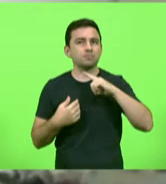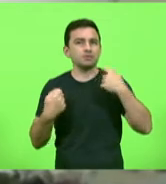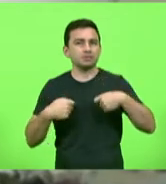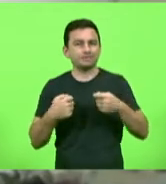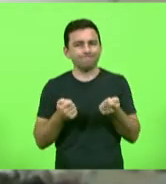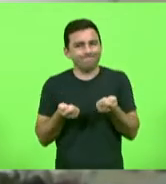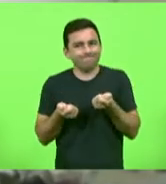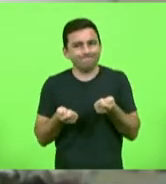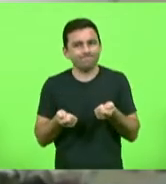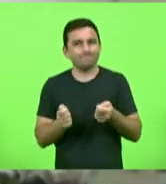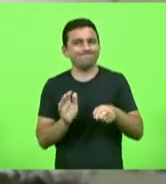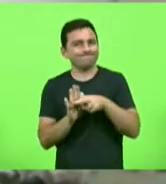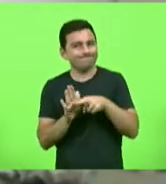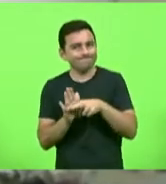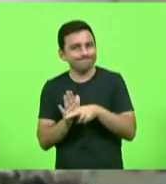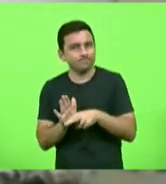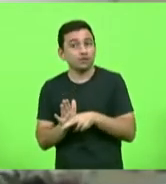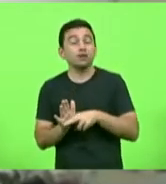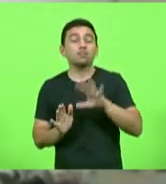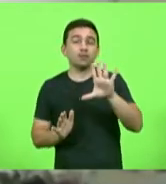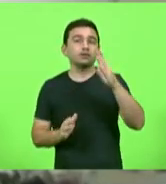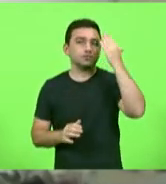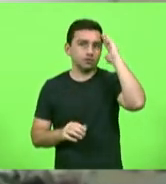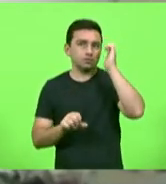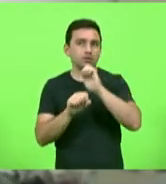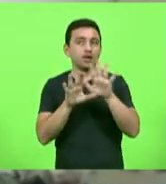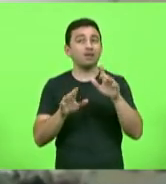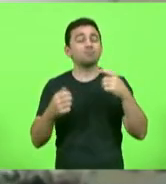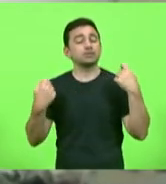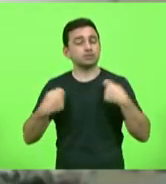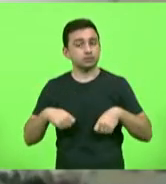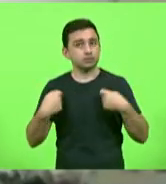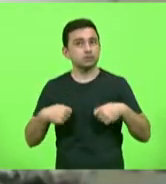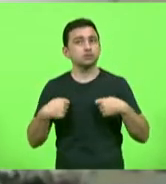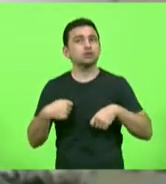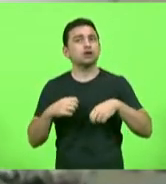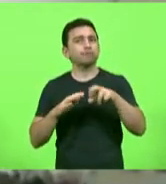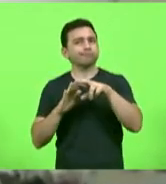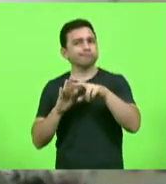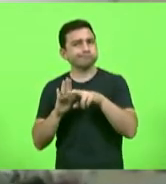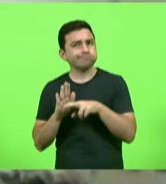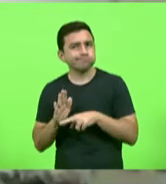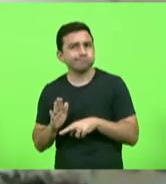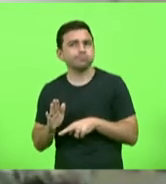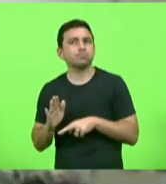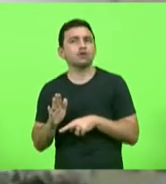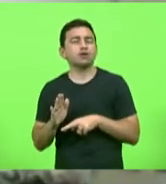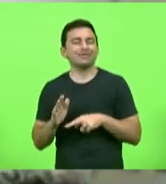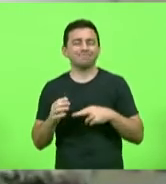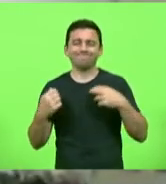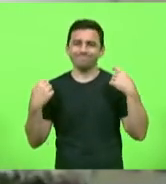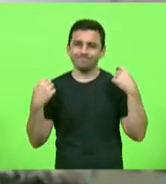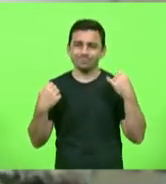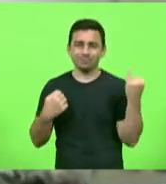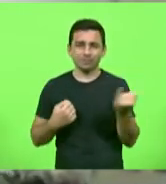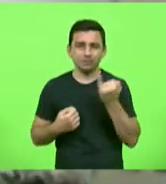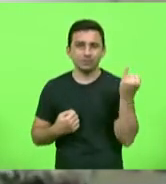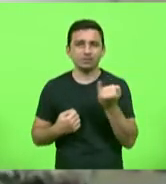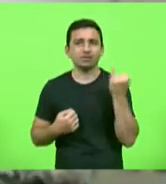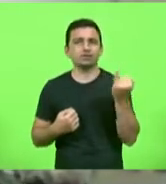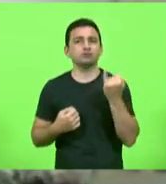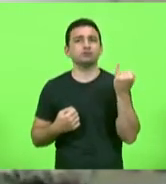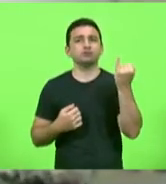mais mas eu entendo também que foram medidas executadas e necessárias de serem